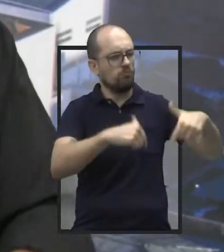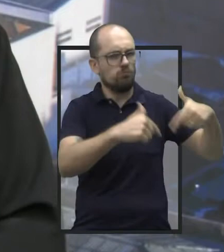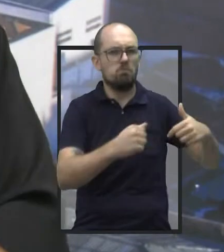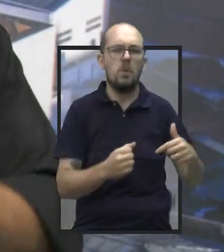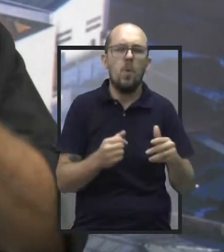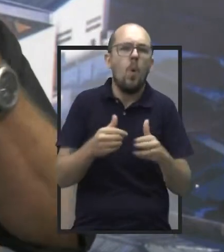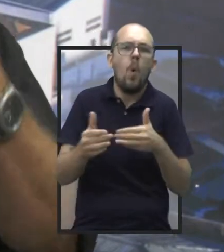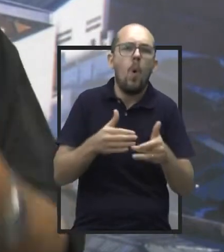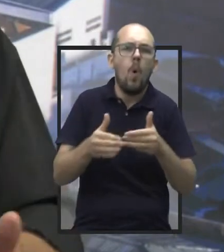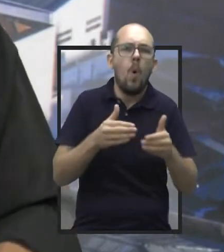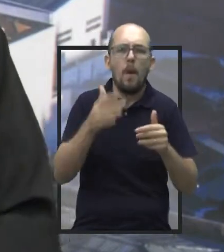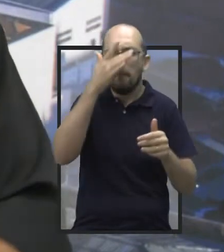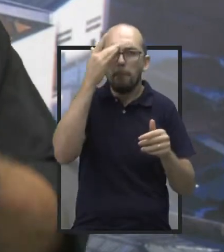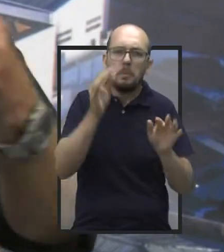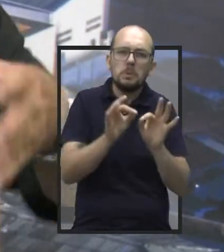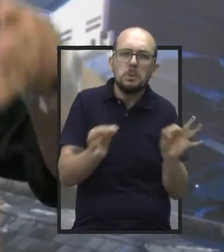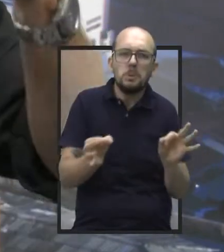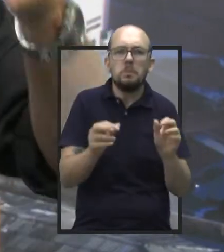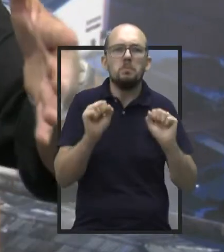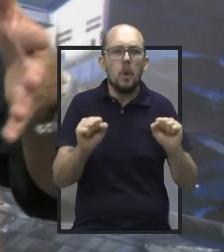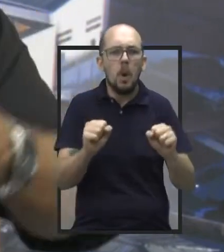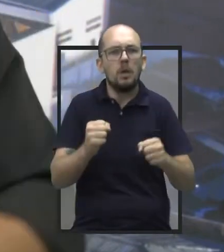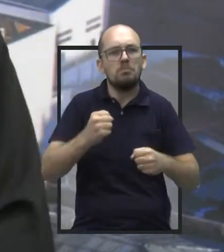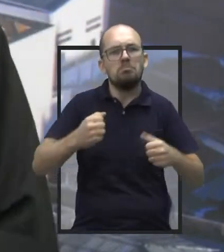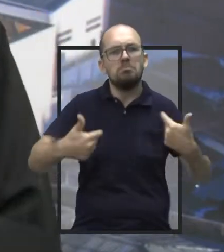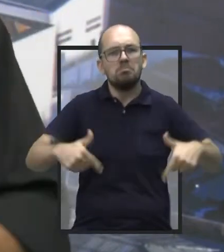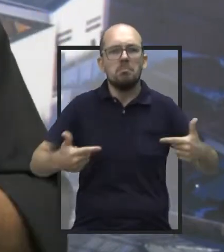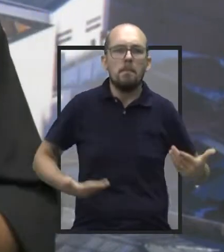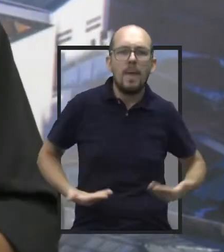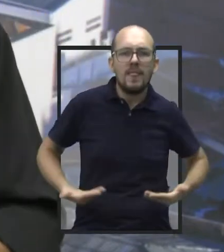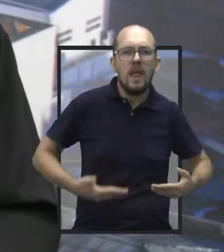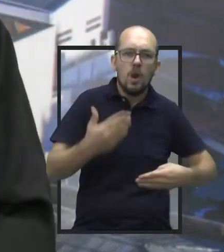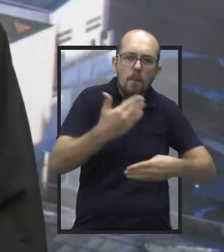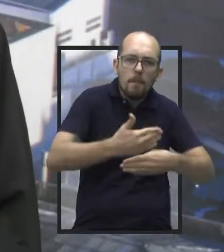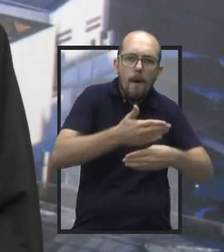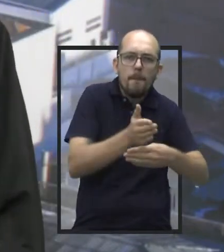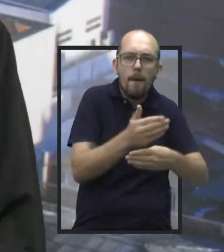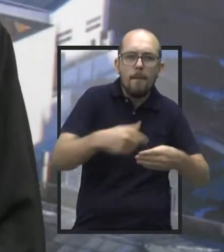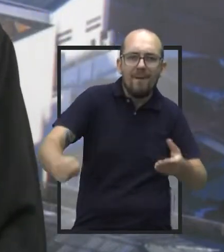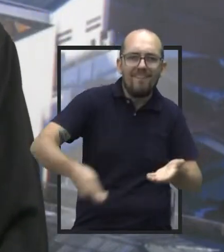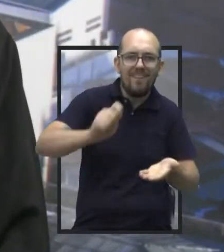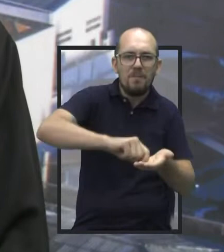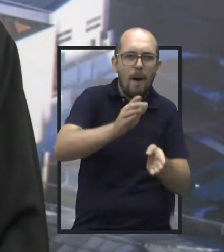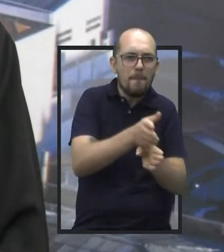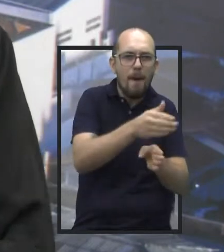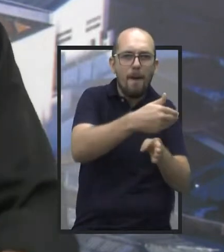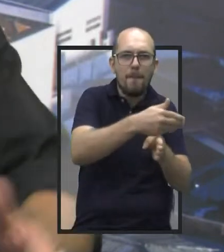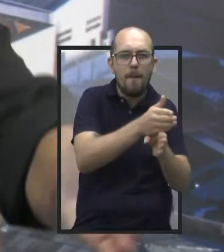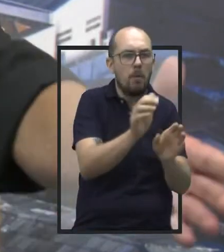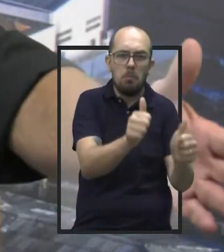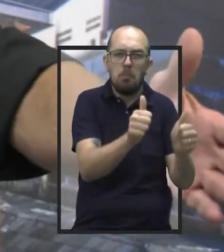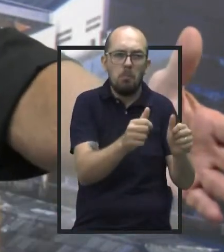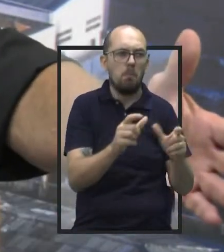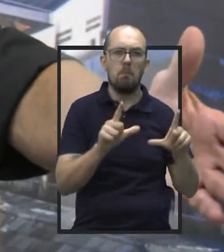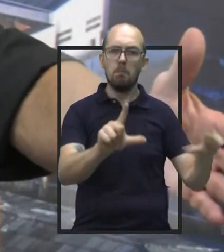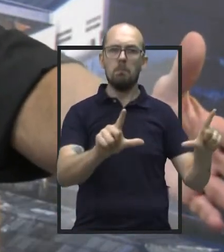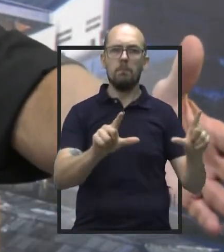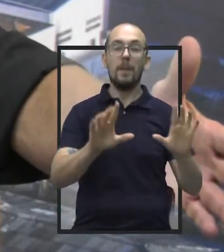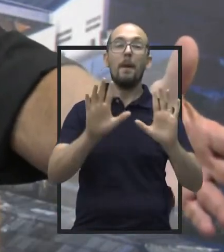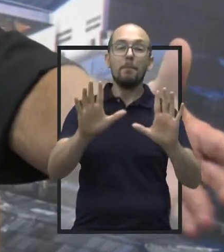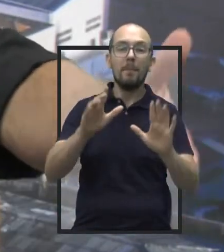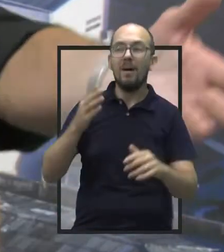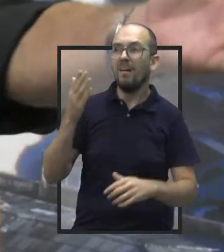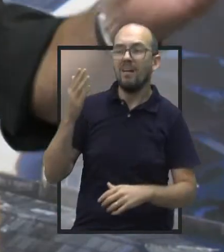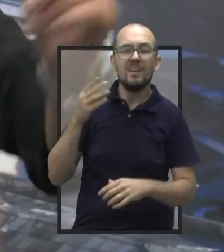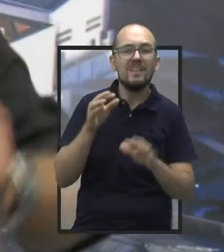ser um operário, pode ser um pedreiro, merece, merece, tem que ser dado. O que precisa acabar é a média, certo? É simples, ontem foi a